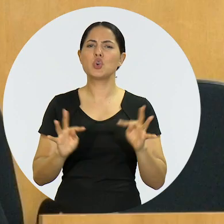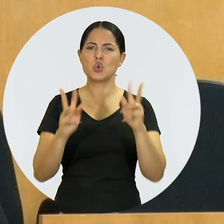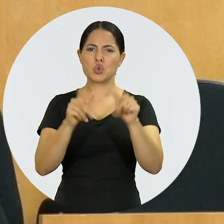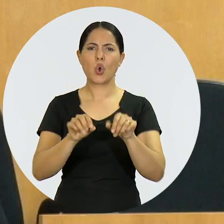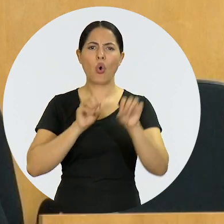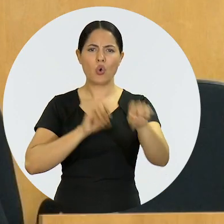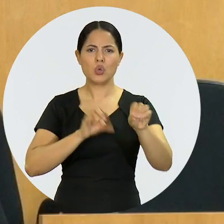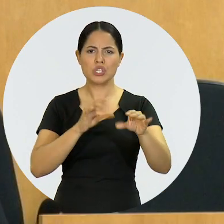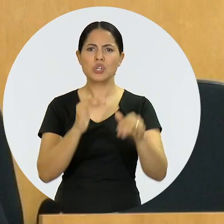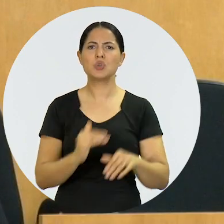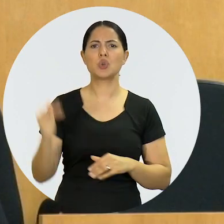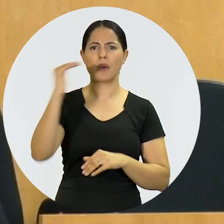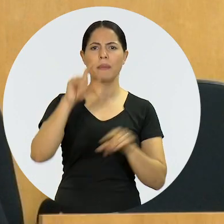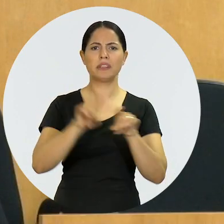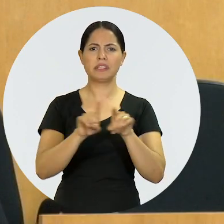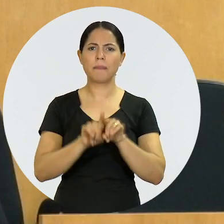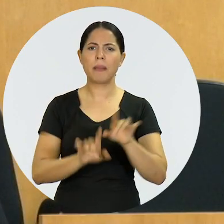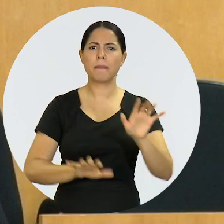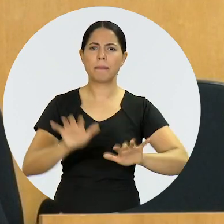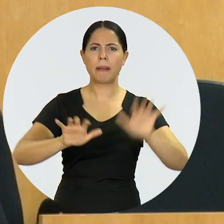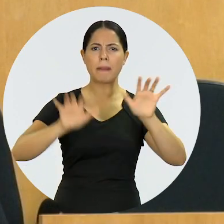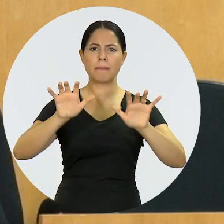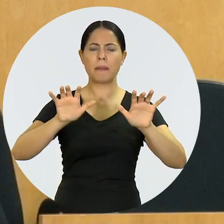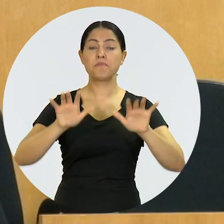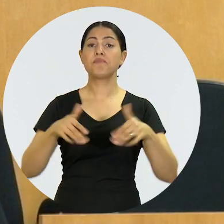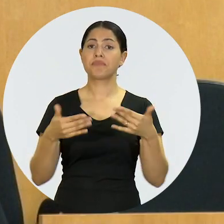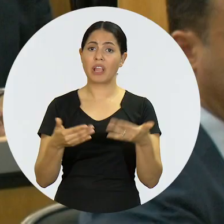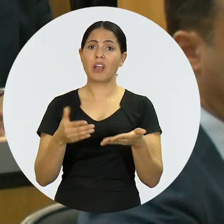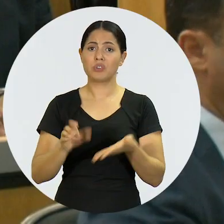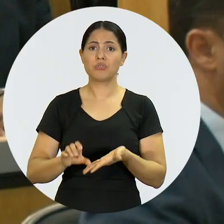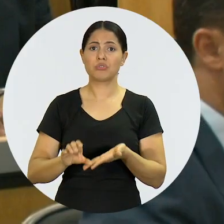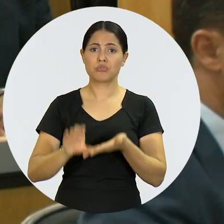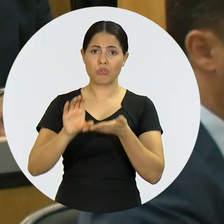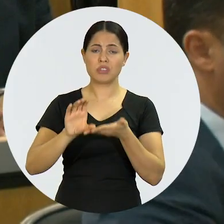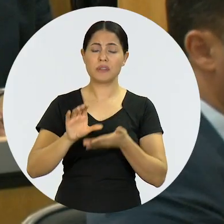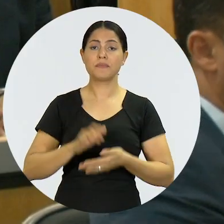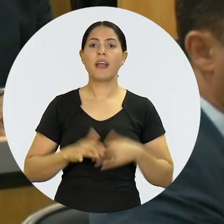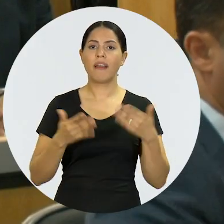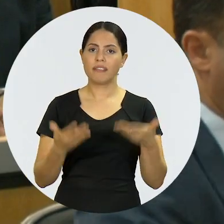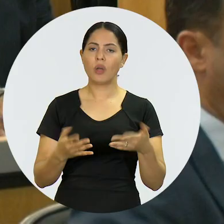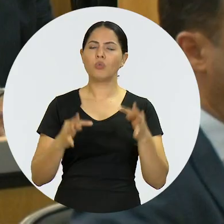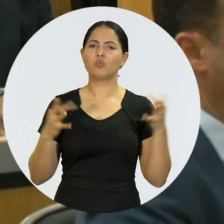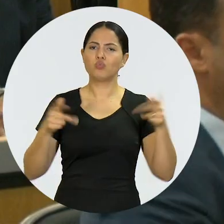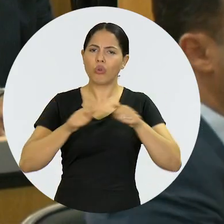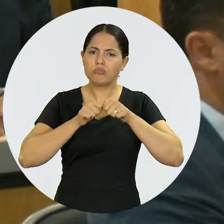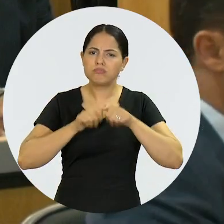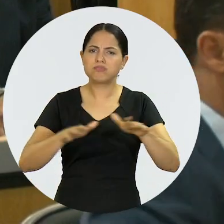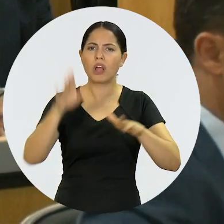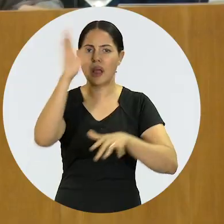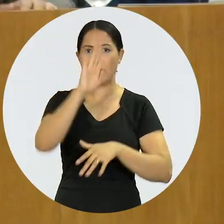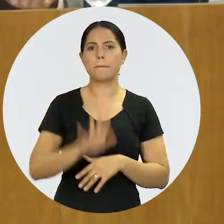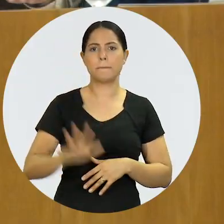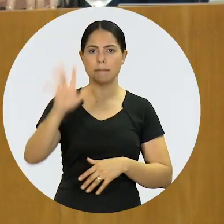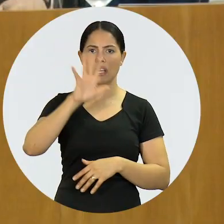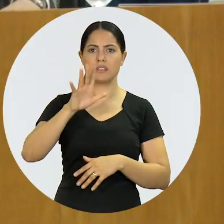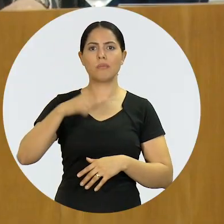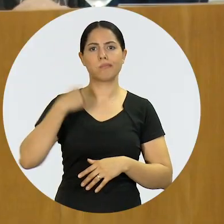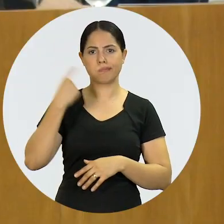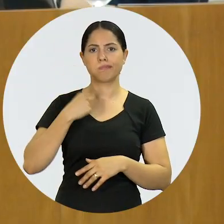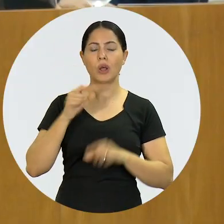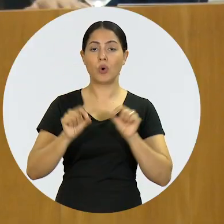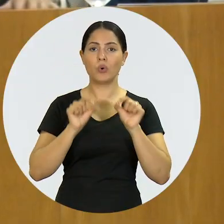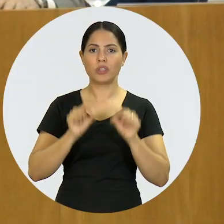a atuação das escolas superiores dos conselhos seccionais para fomentar a educação continuada da advocacia